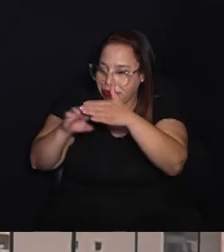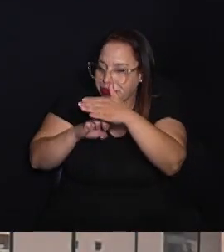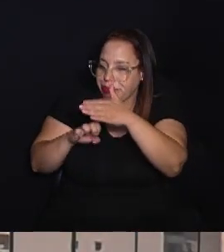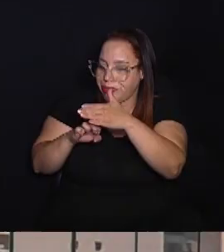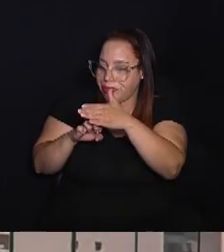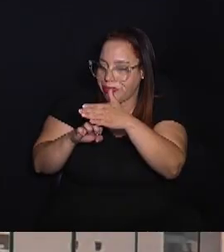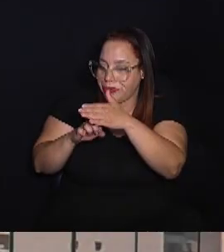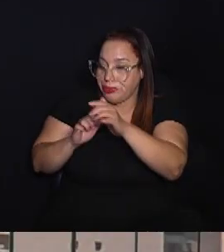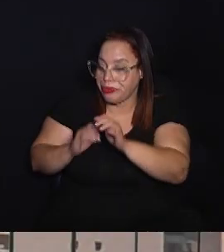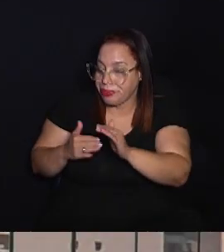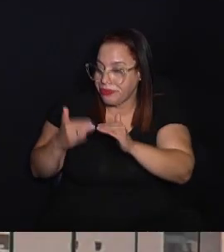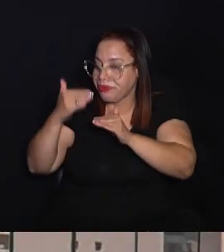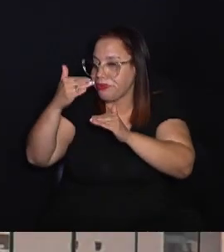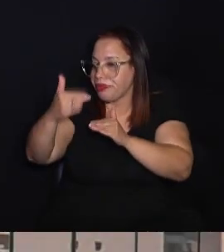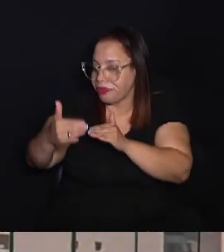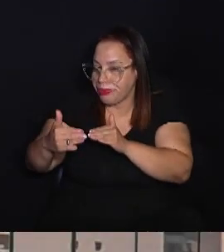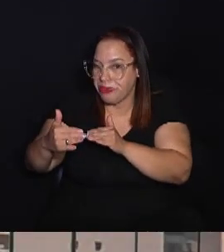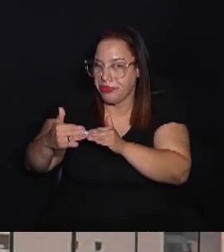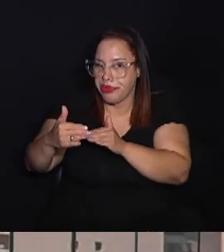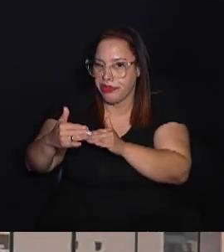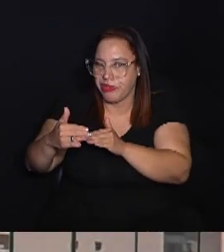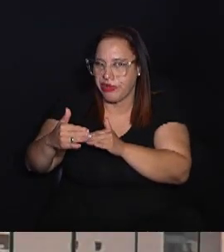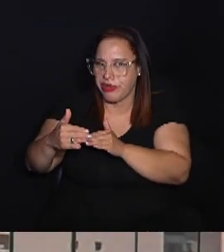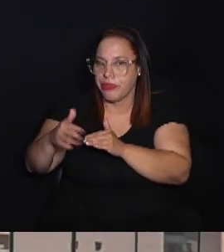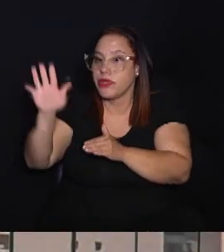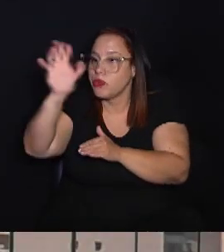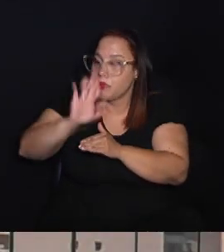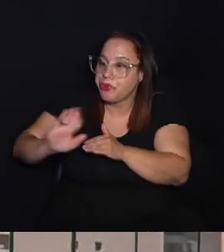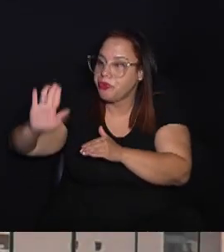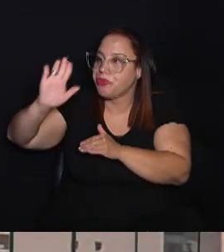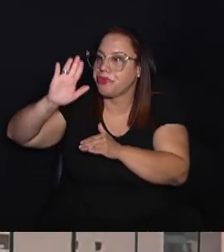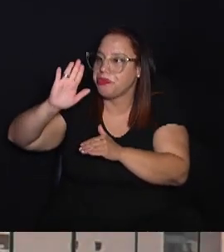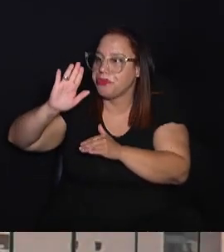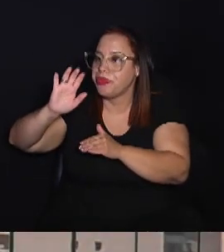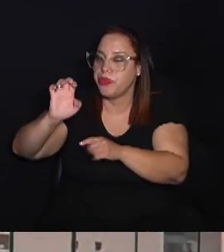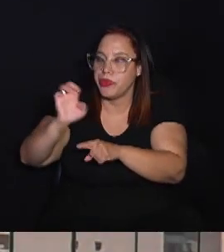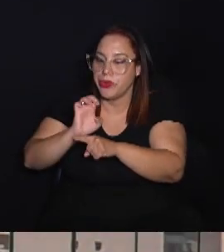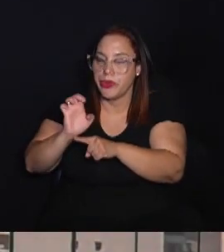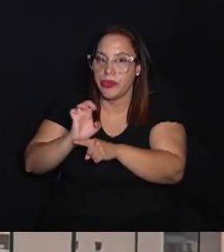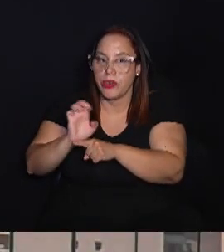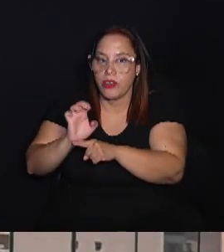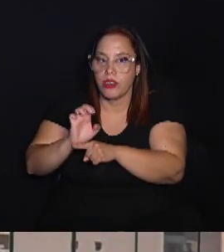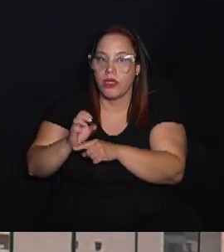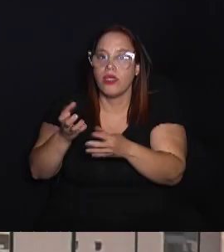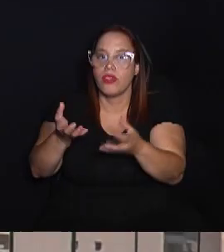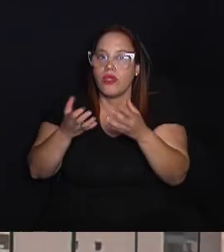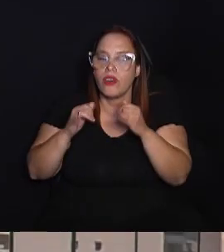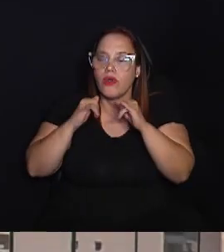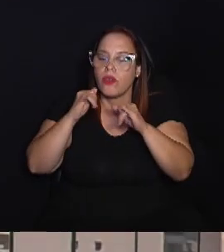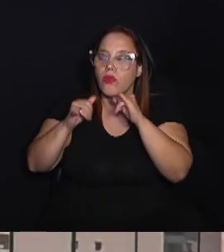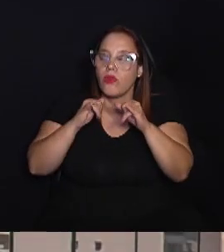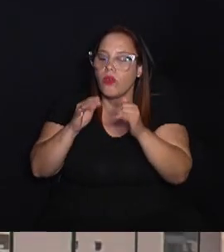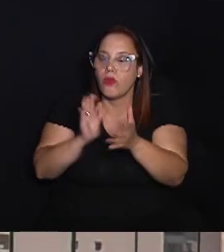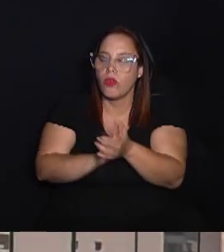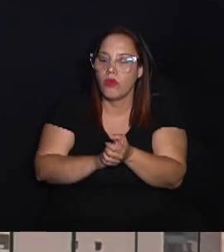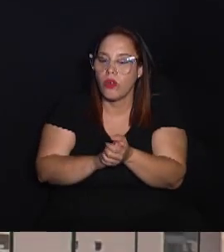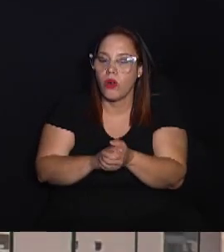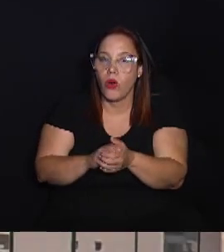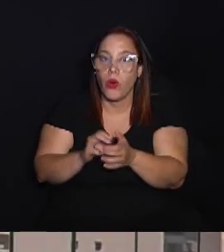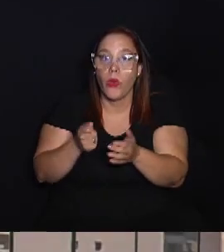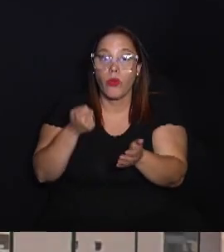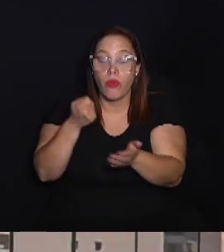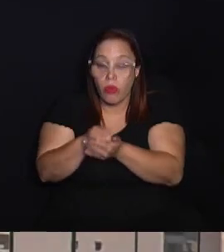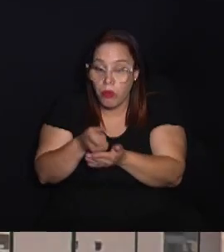uma empresa muito avançada até para o panorama nacional e até mesmo do Estado, né? Mas eu queria que você falasse,